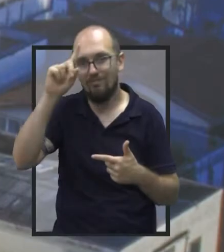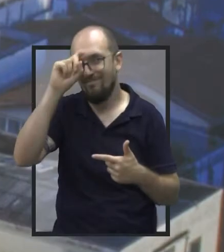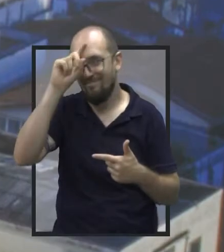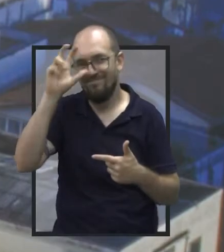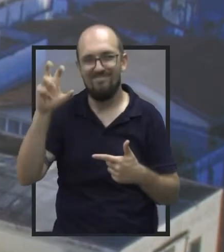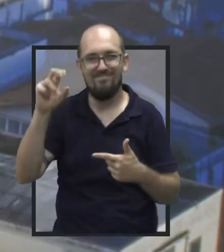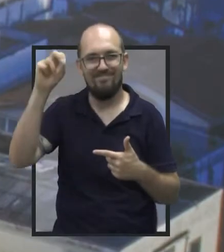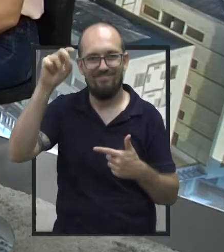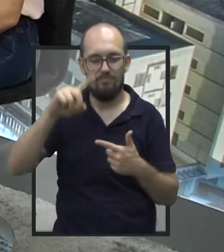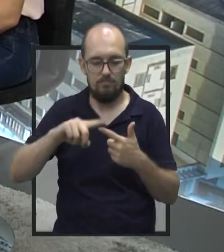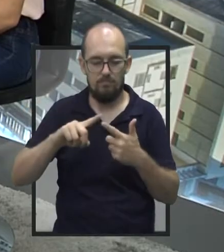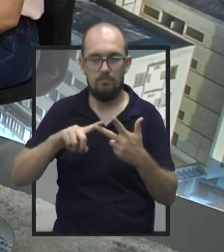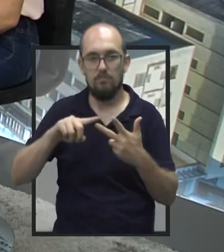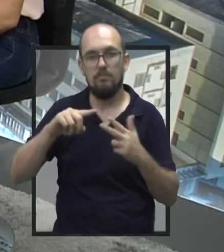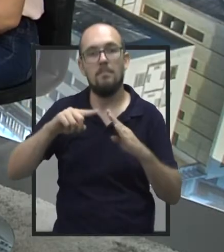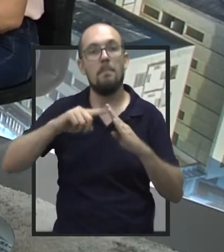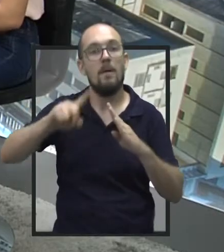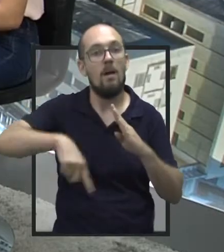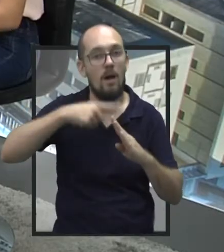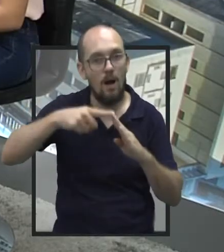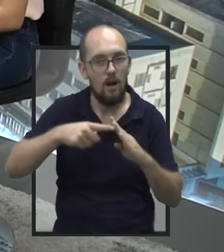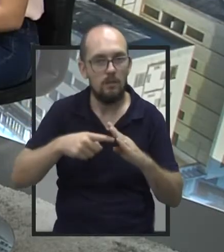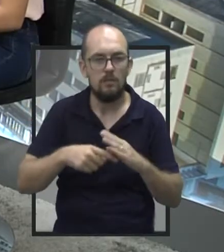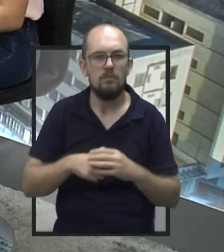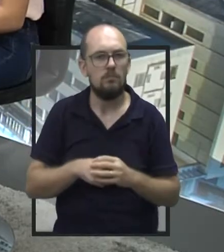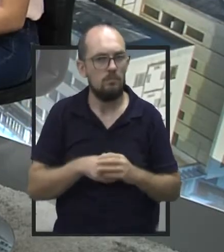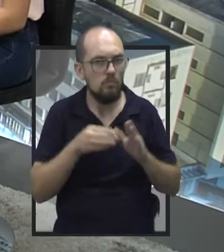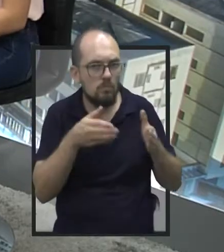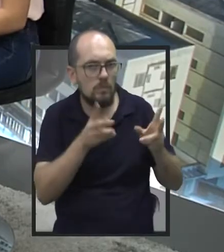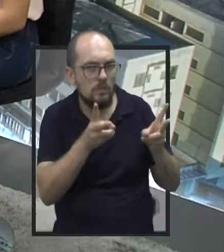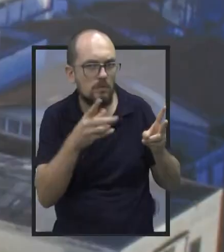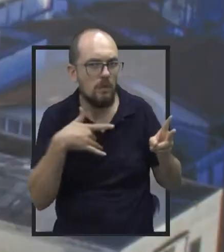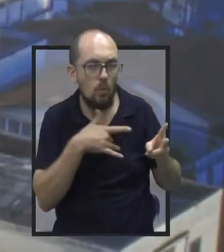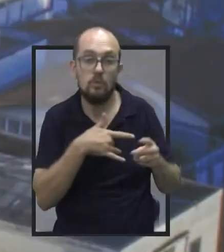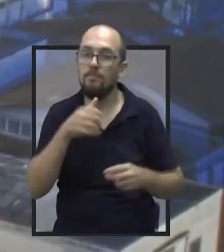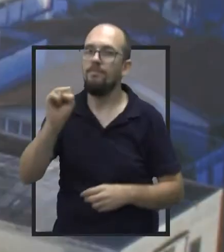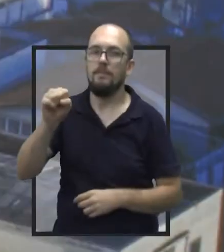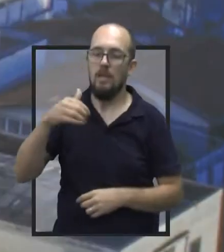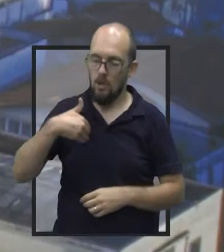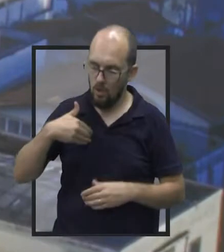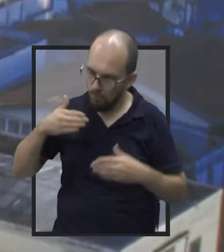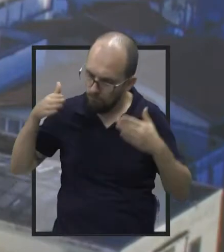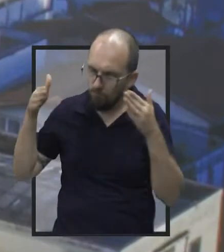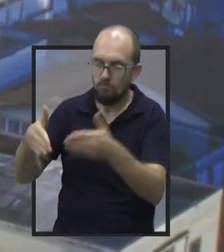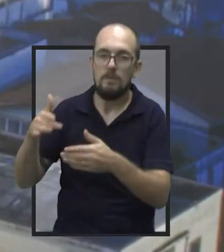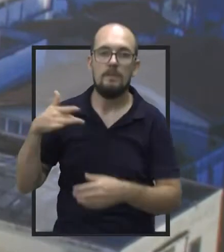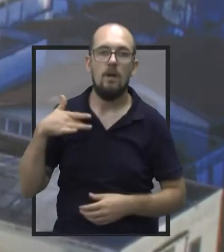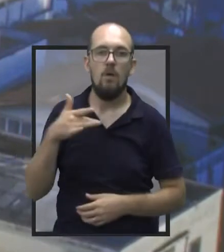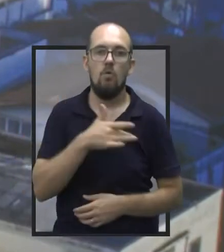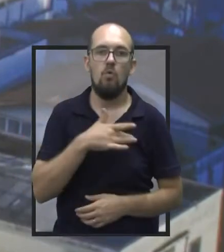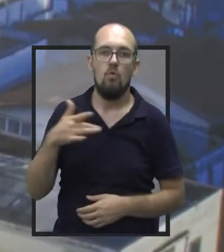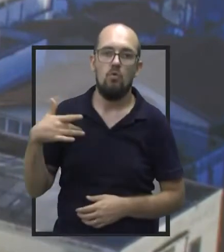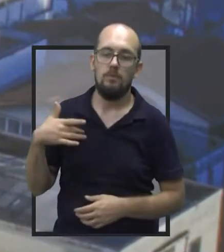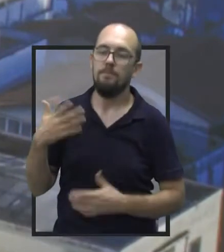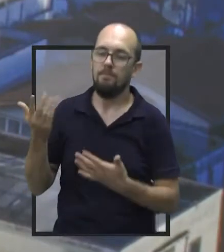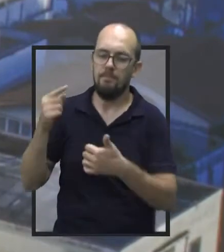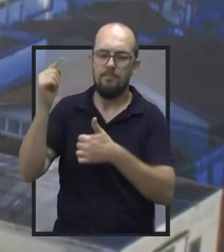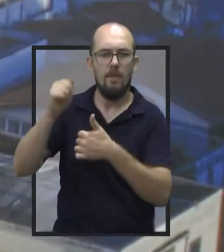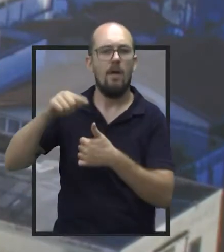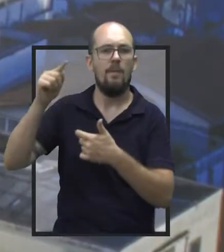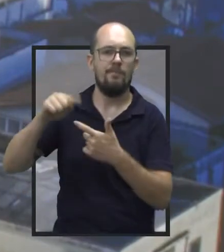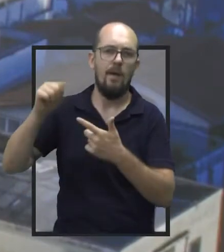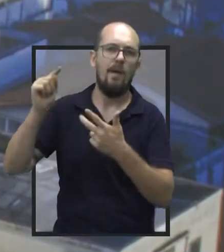Tereza Perlati. Foco sempre na saúde, Sempre, eu sempre foquei muito na saúde e na saúde eu faço pedido para esses hospitais.